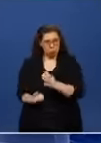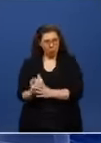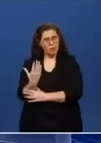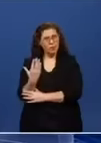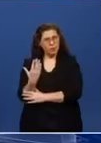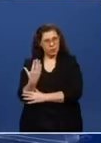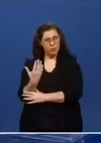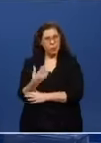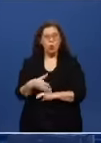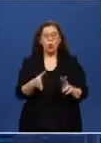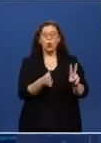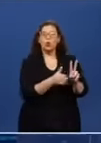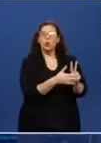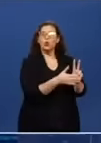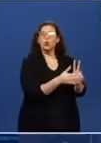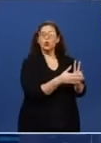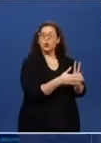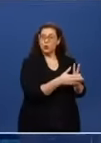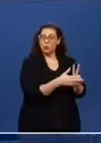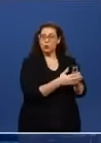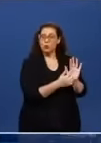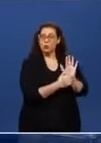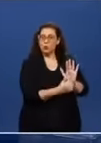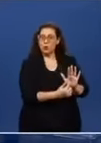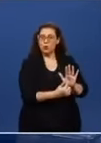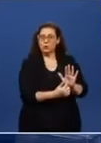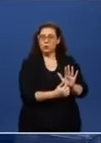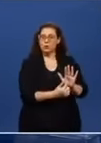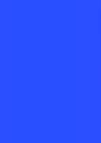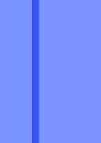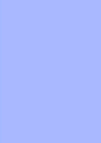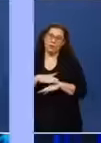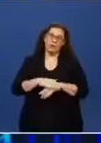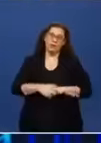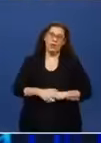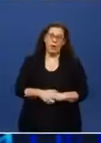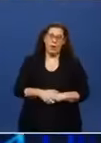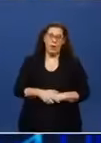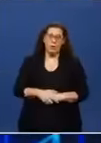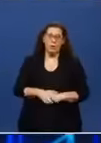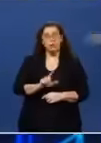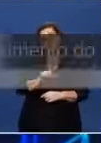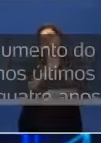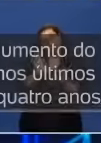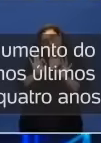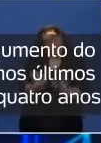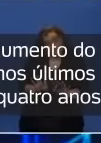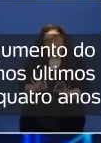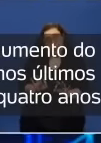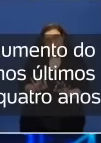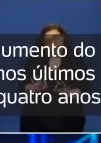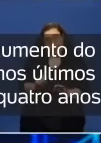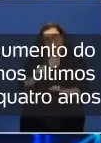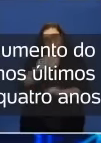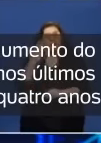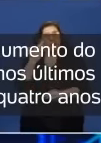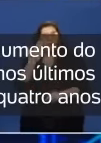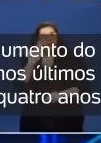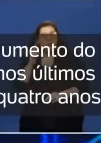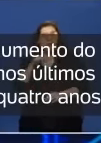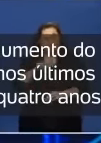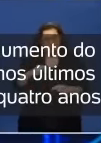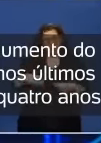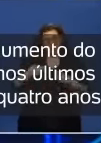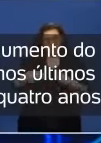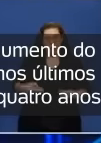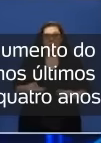Povos Originários. Os indígenas vão indicar o ministro nesse país. Você, sinceramente, sabe que você colocou o ministro